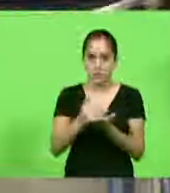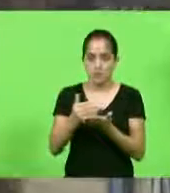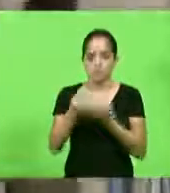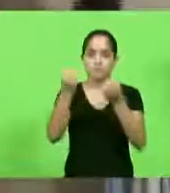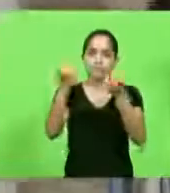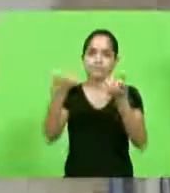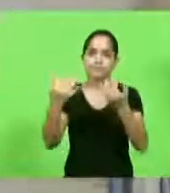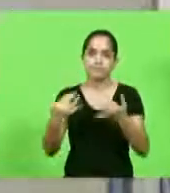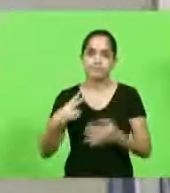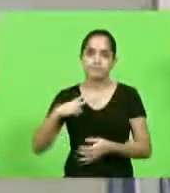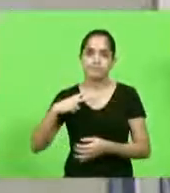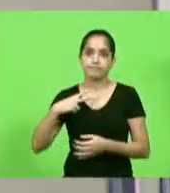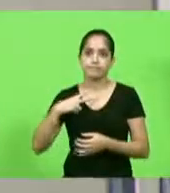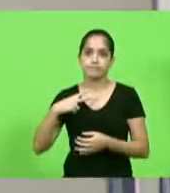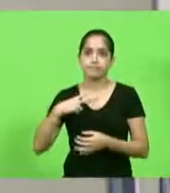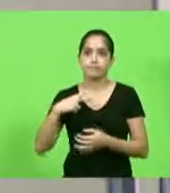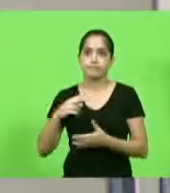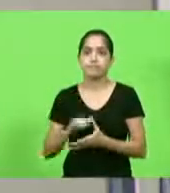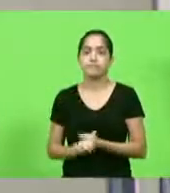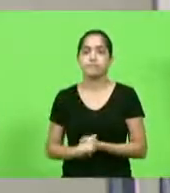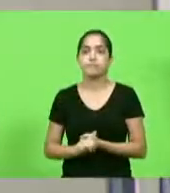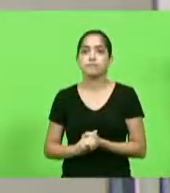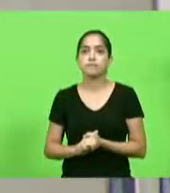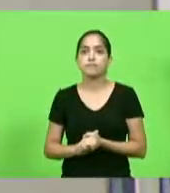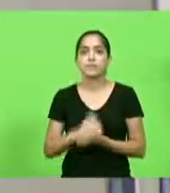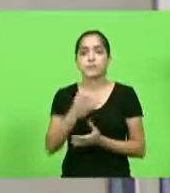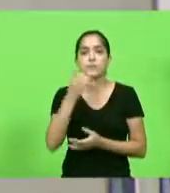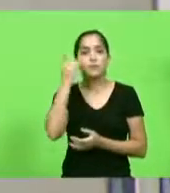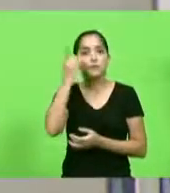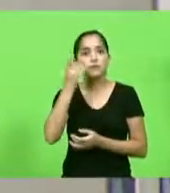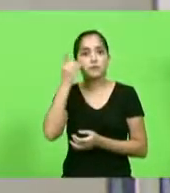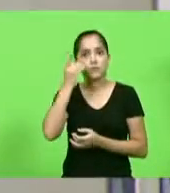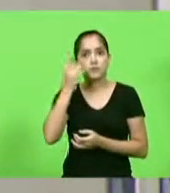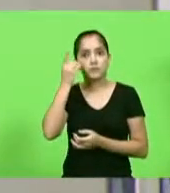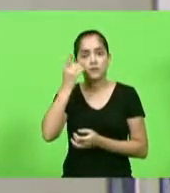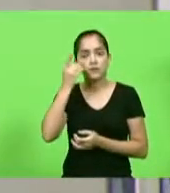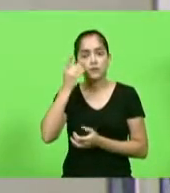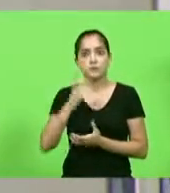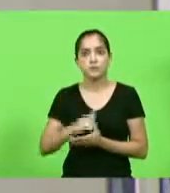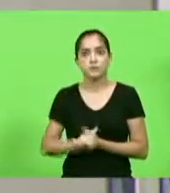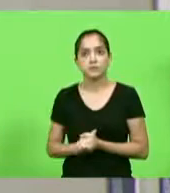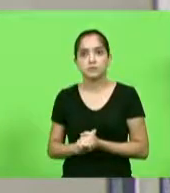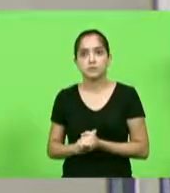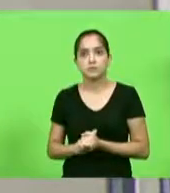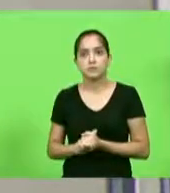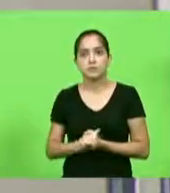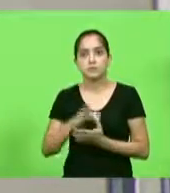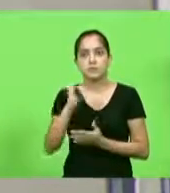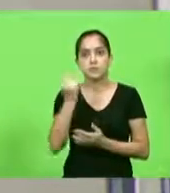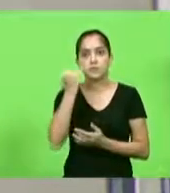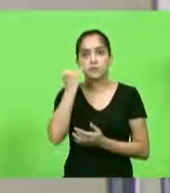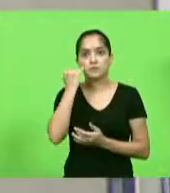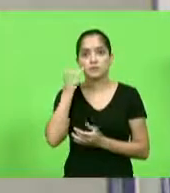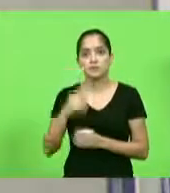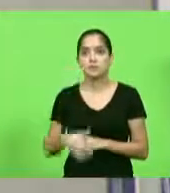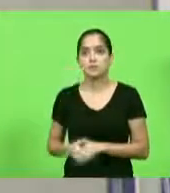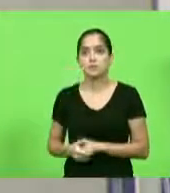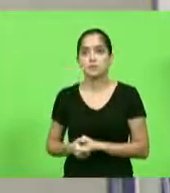explicações pessoais. Fala o uso da palavra, pelo tempo de até 10 minutos, deputado Gessé Lopes.